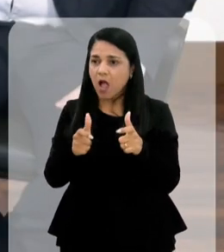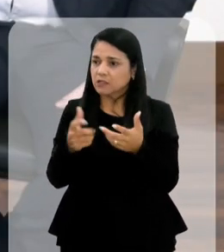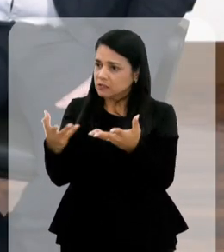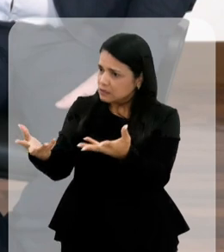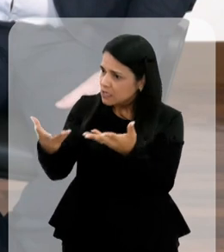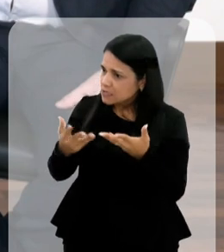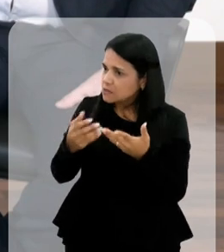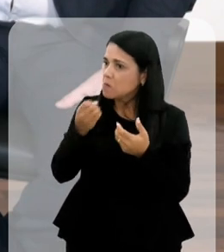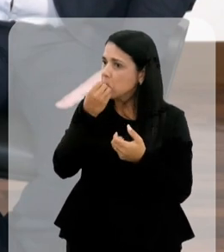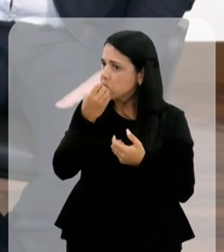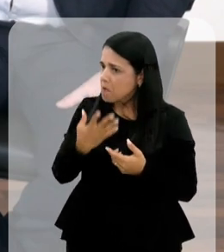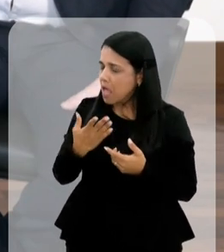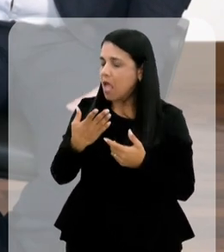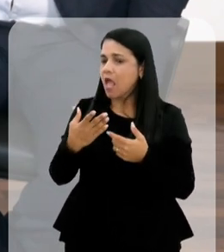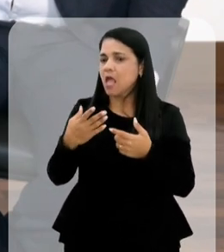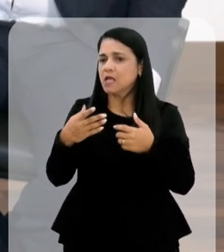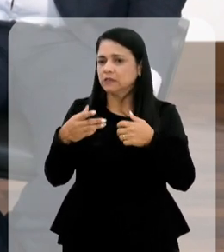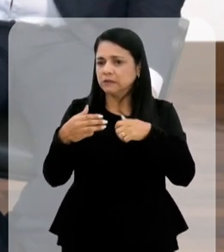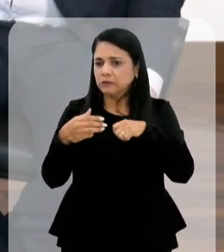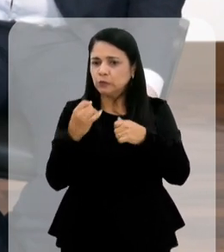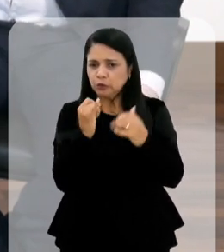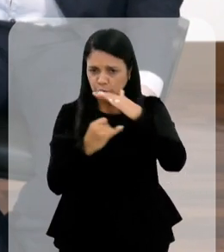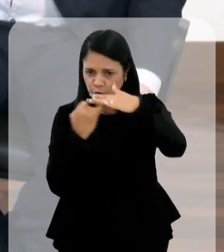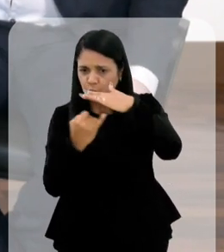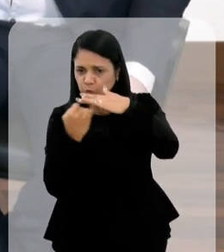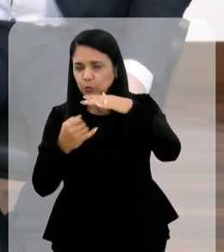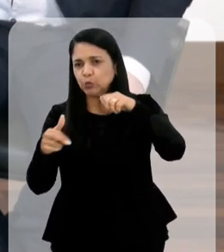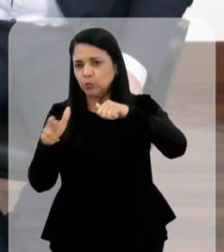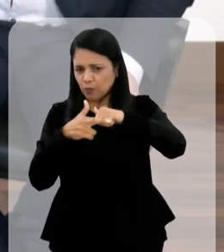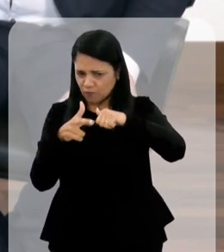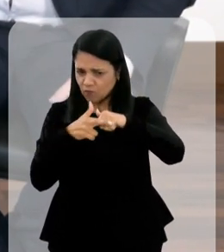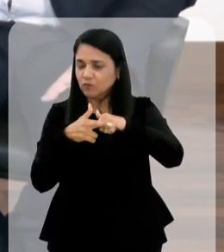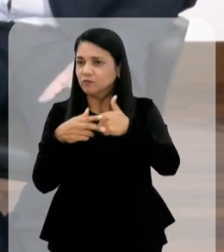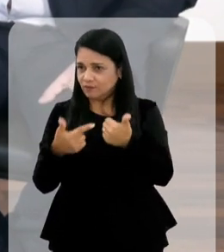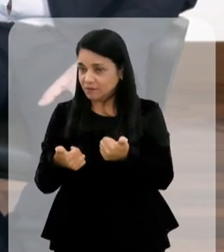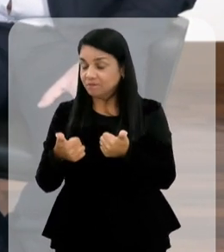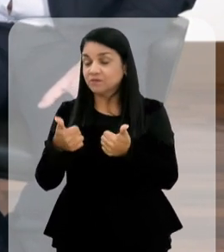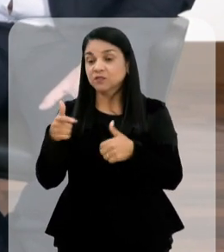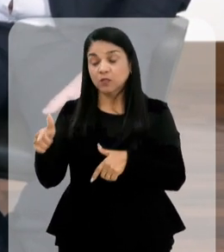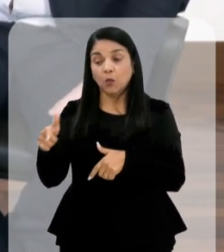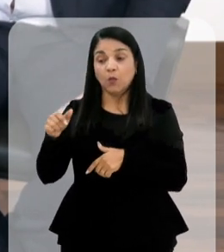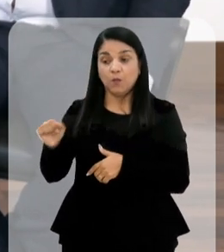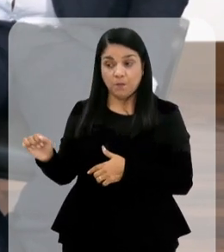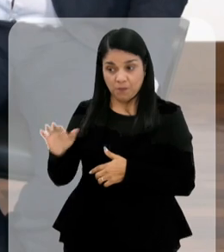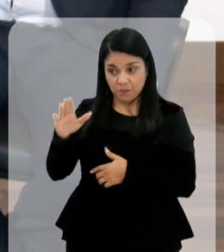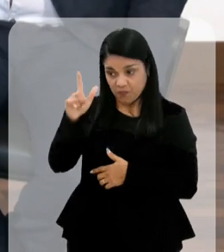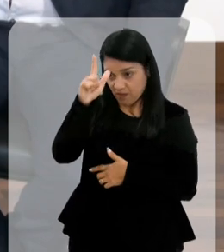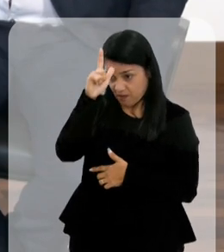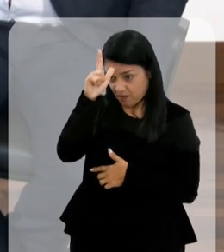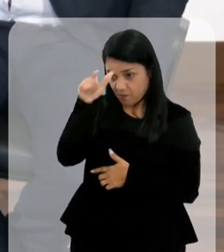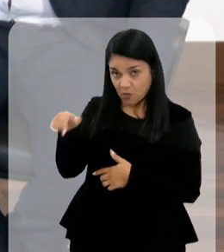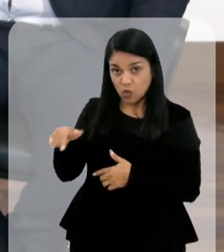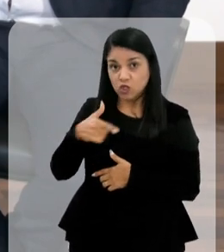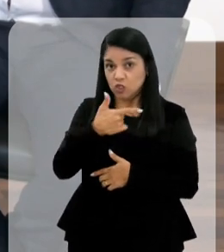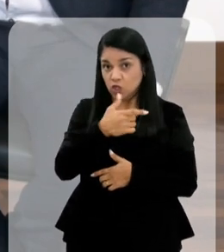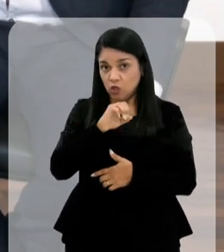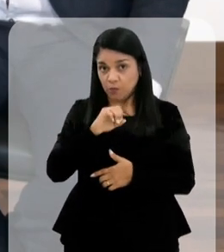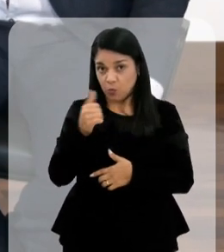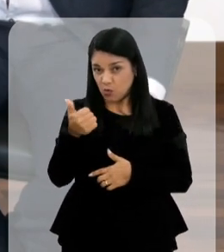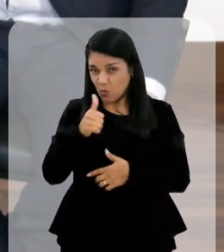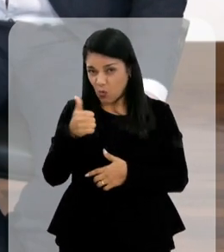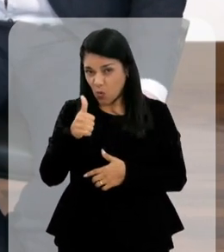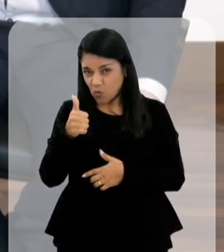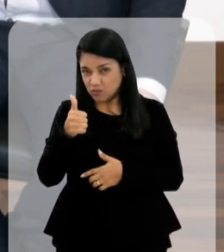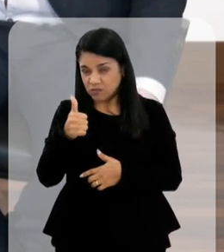recebeu muito bem, né? Sim, sim. Não, é porque, assim, foi o que eu falei, né? No Alemão, desde